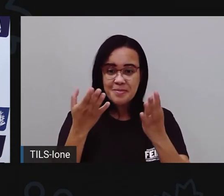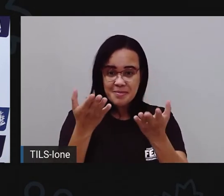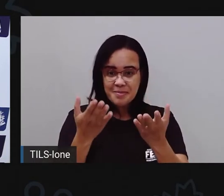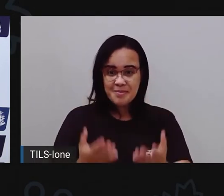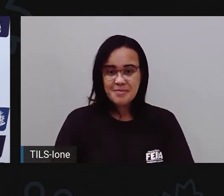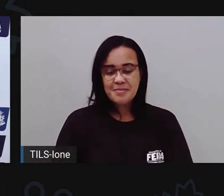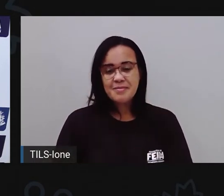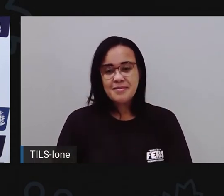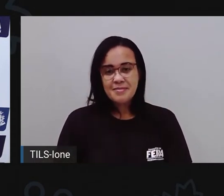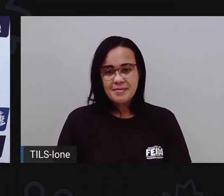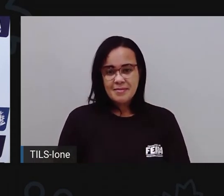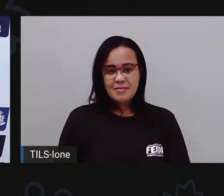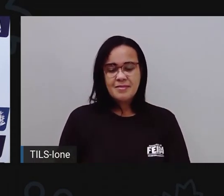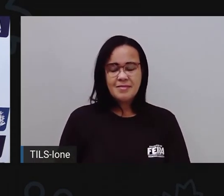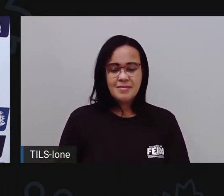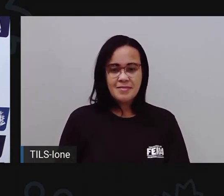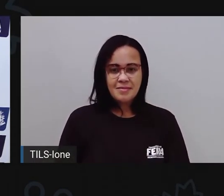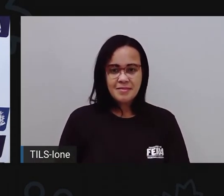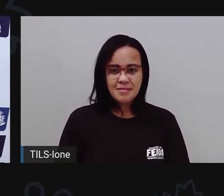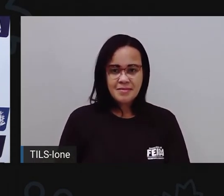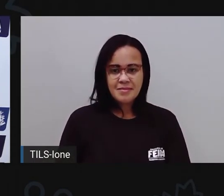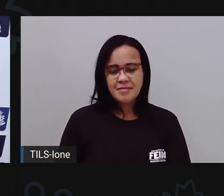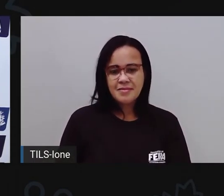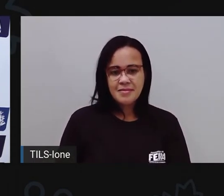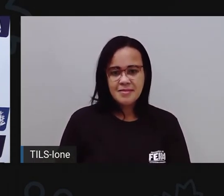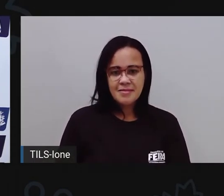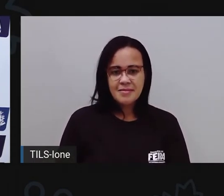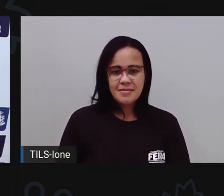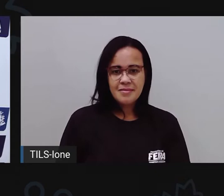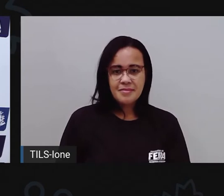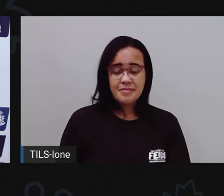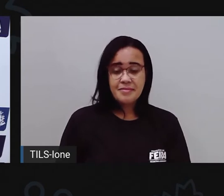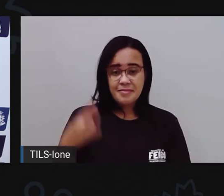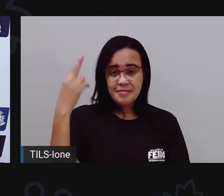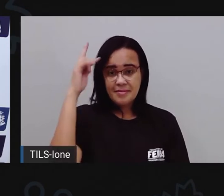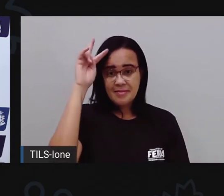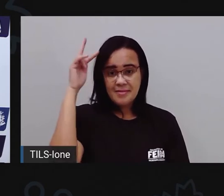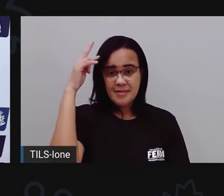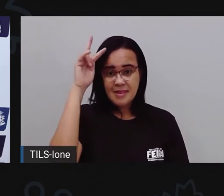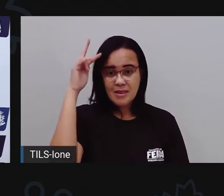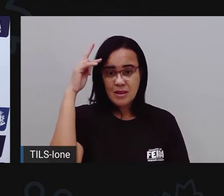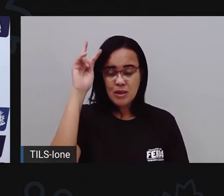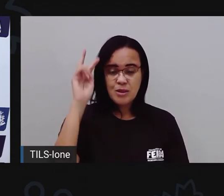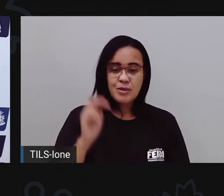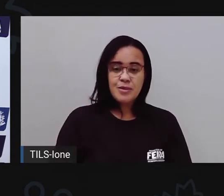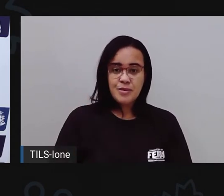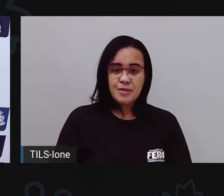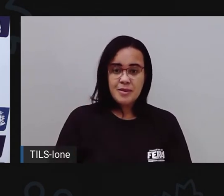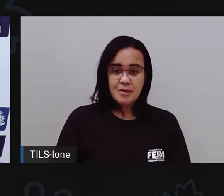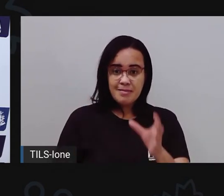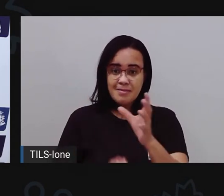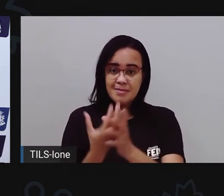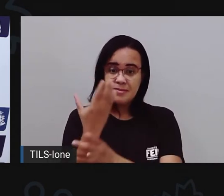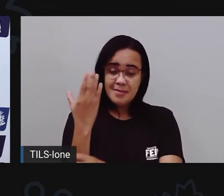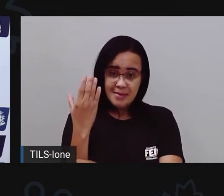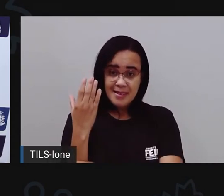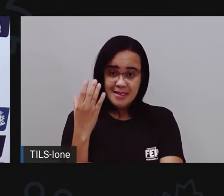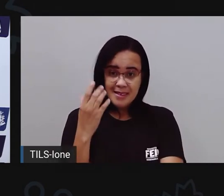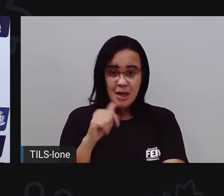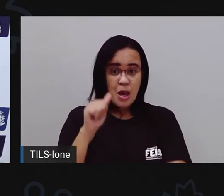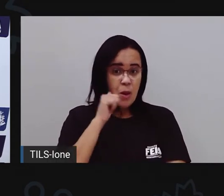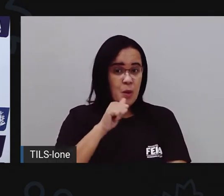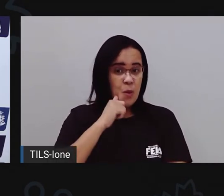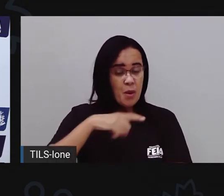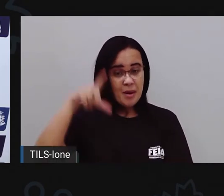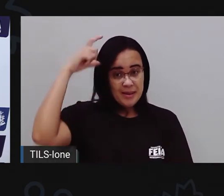Então, aqui, por exemplo, nessa parte da história, né? Que aparece a Princesa Maribel lendo o próprio livro